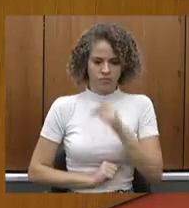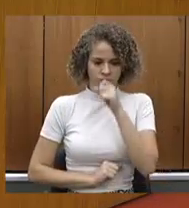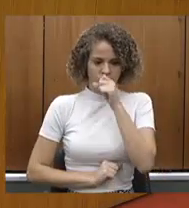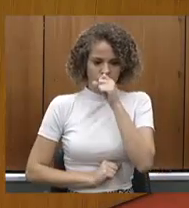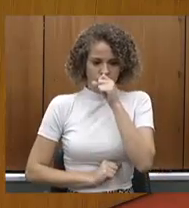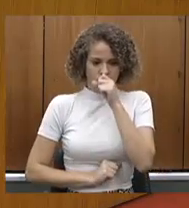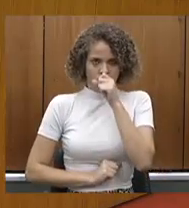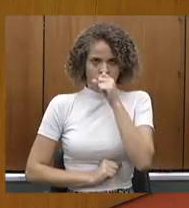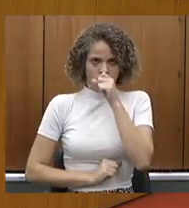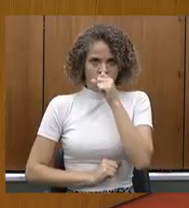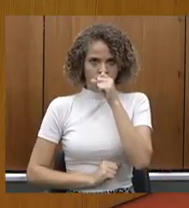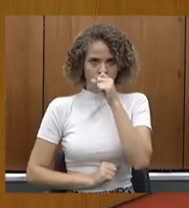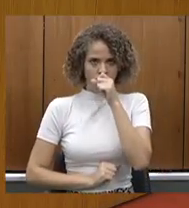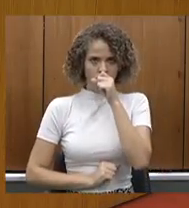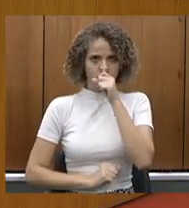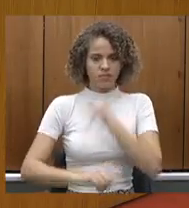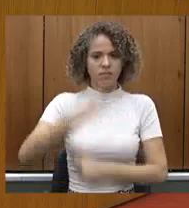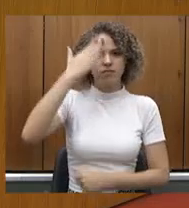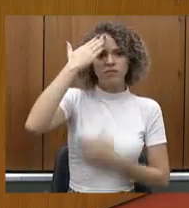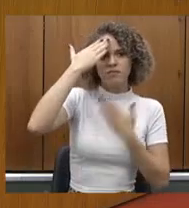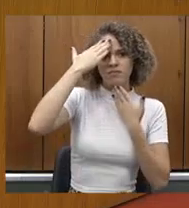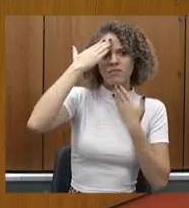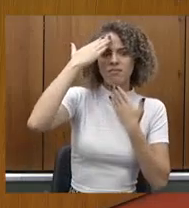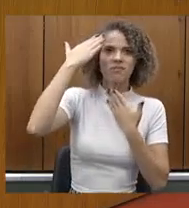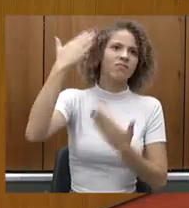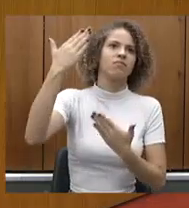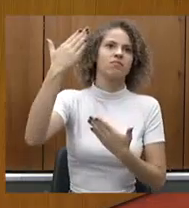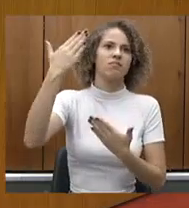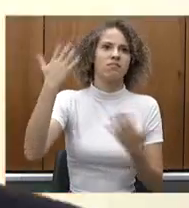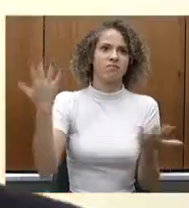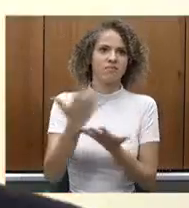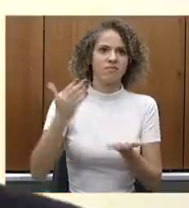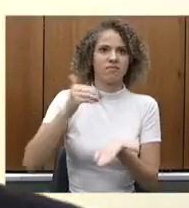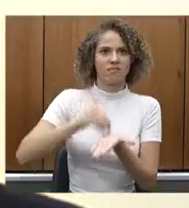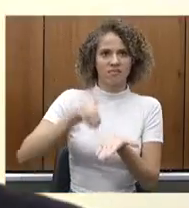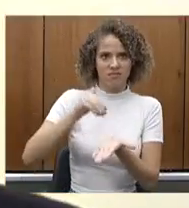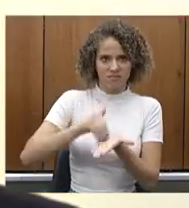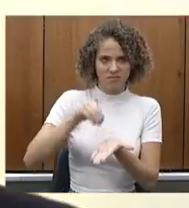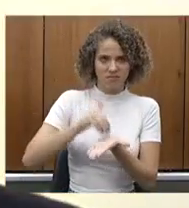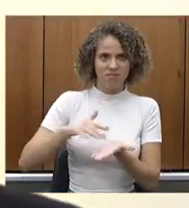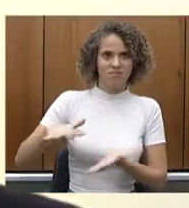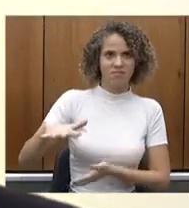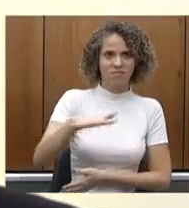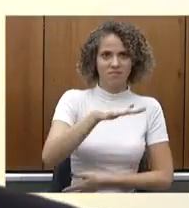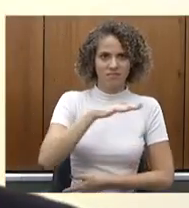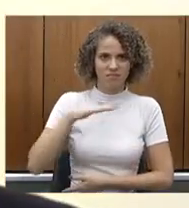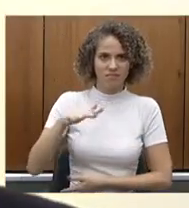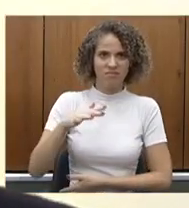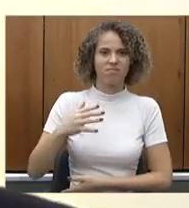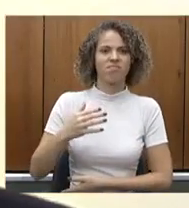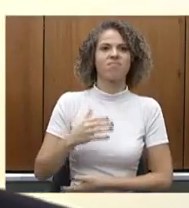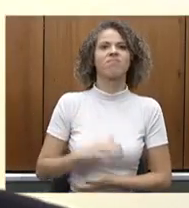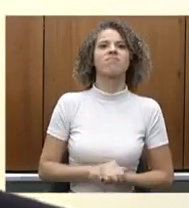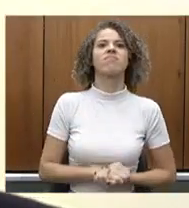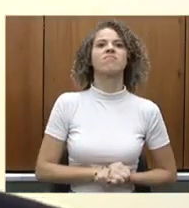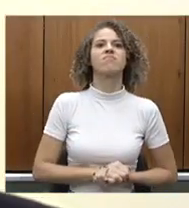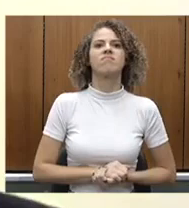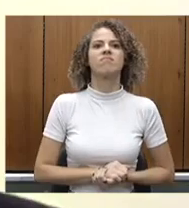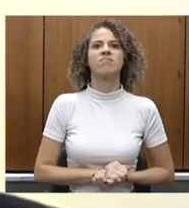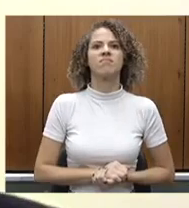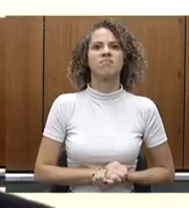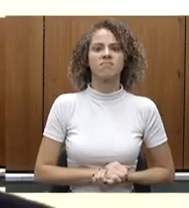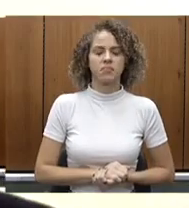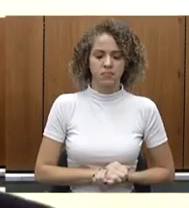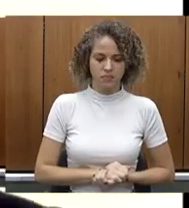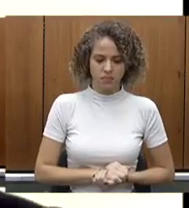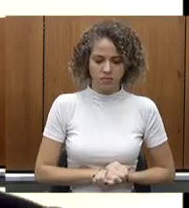Obrigado, deputada Celise. Pergunto se o secretário deseja fazer uso da palavra. Sim, presidente,